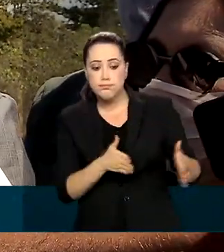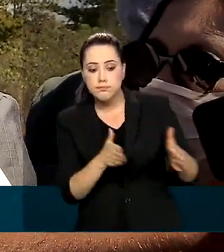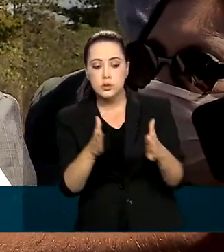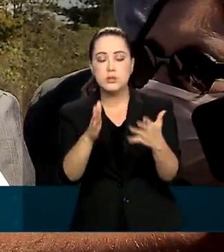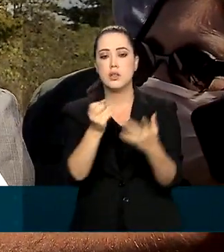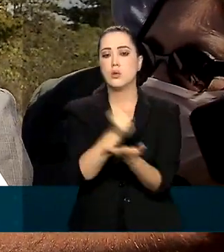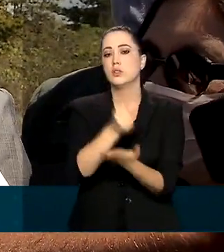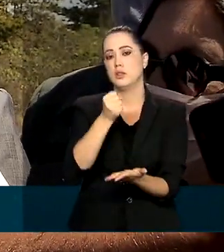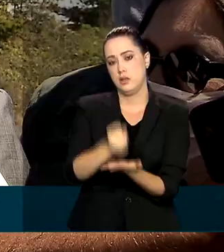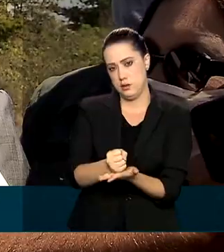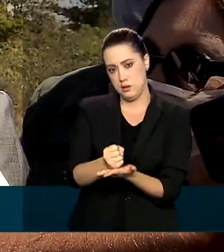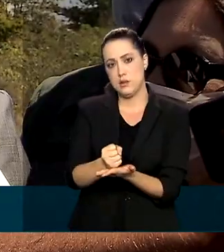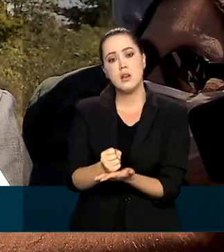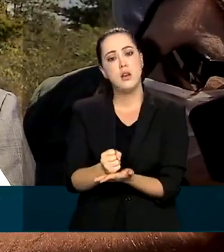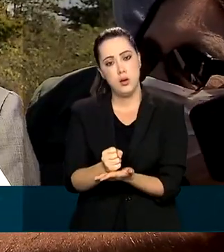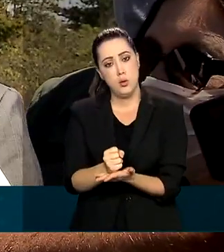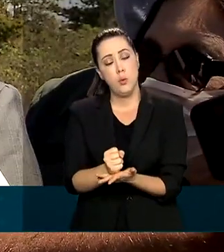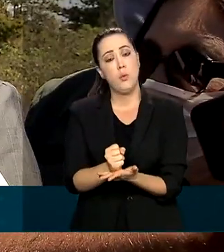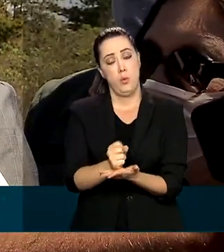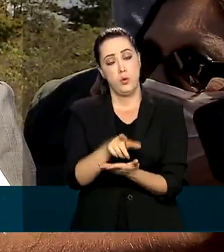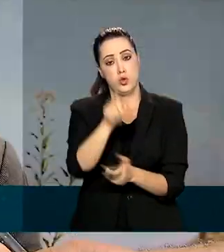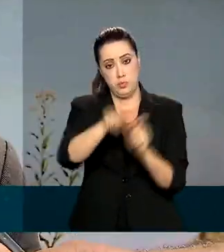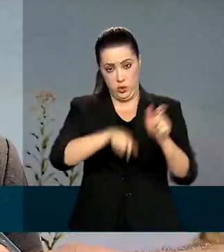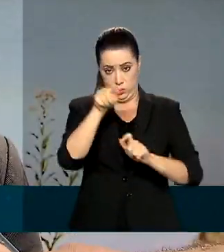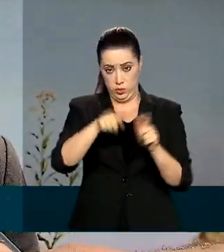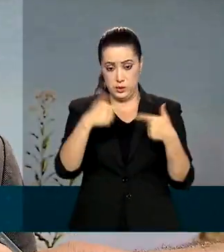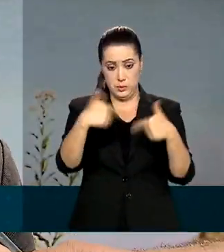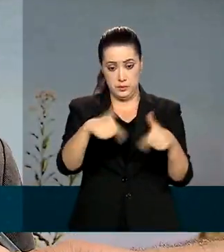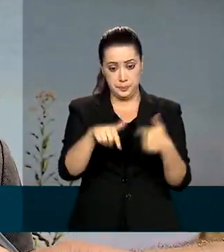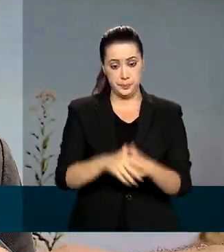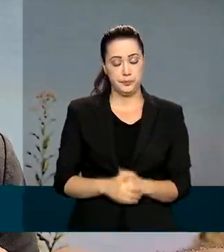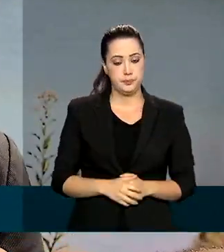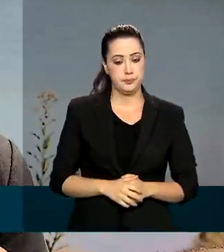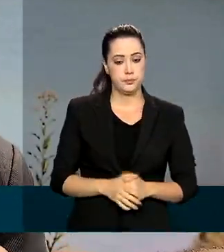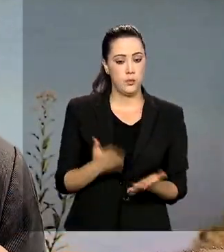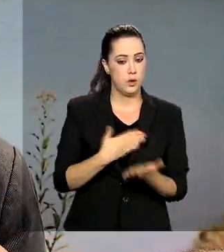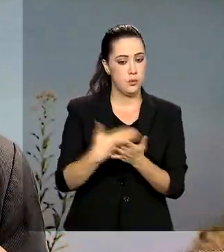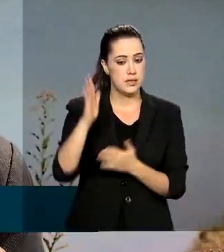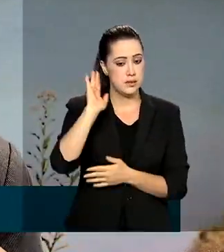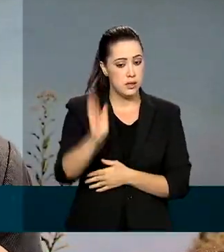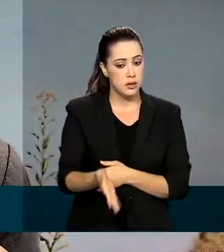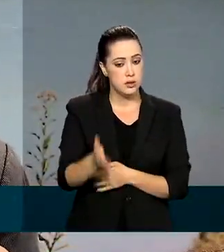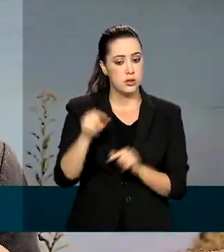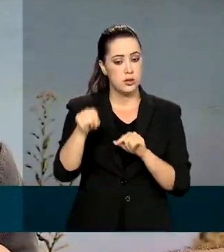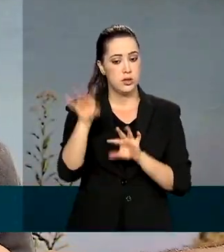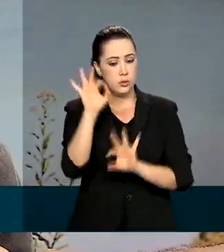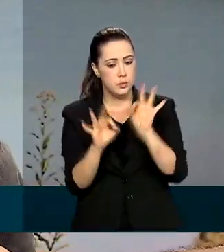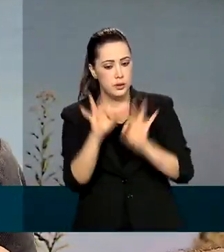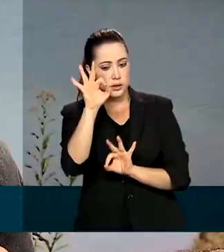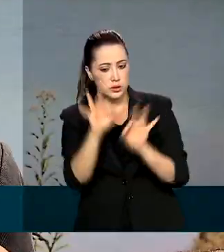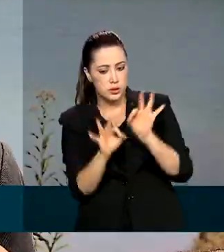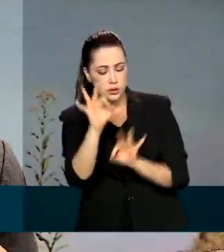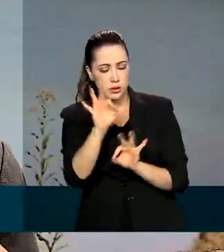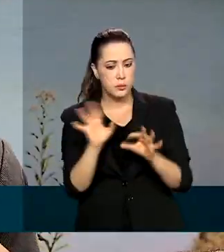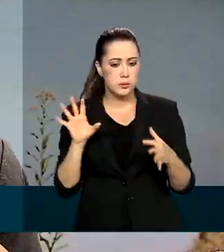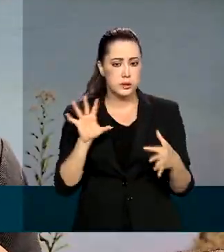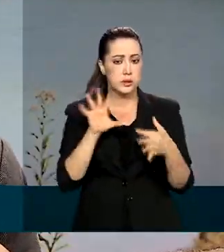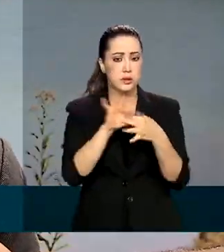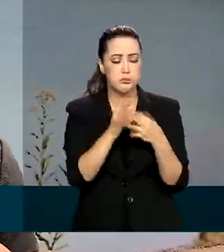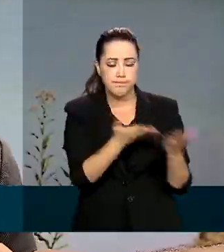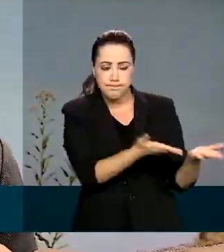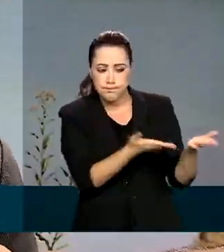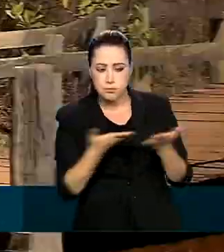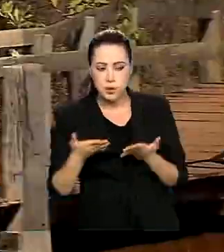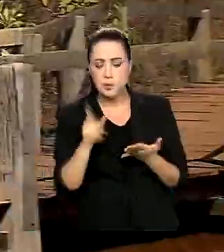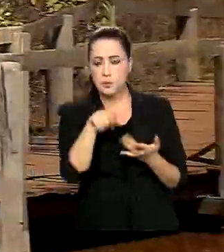profissionais da área de visitação ou guia. Começar já com essa estruturação, com esse acolhimento para o visitante,